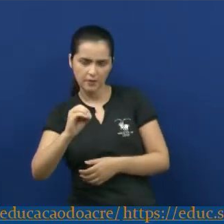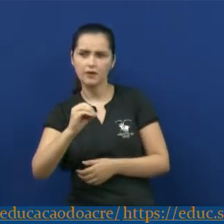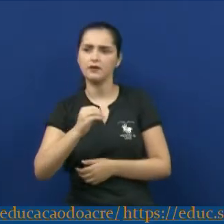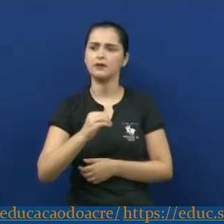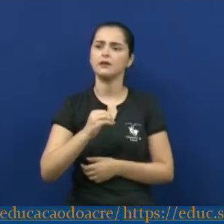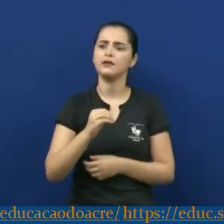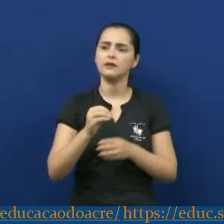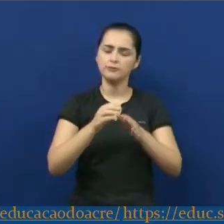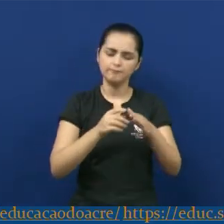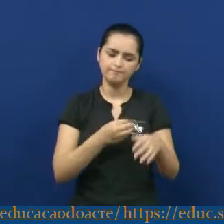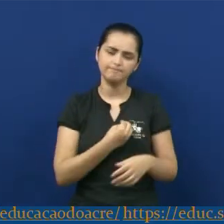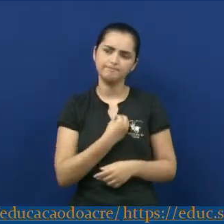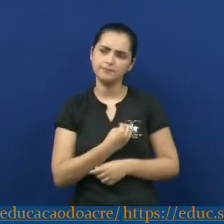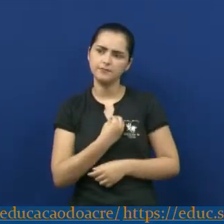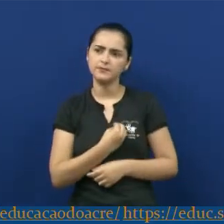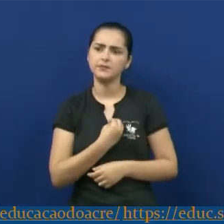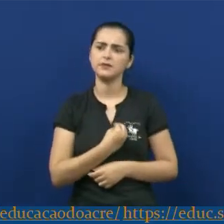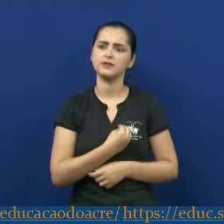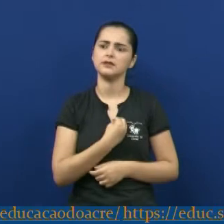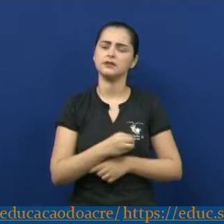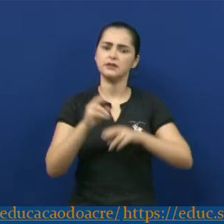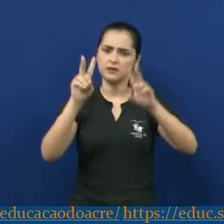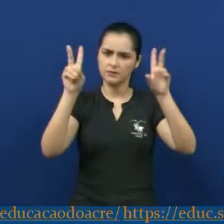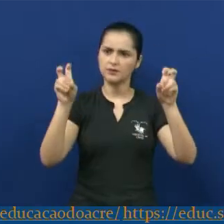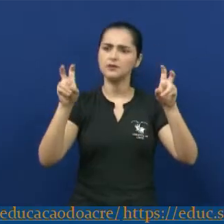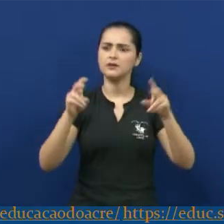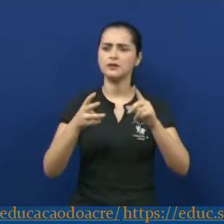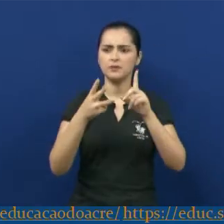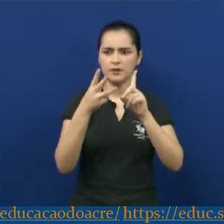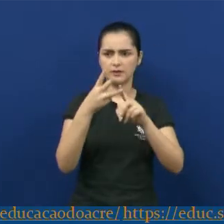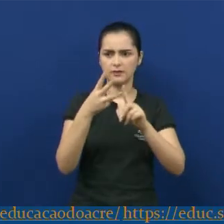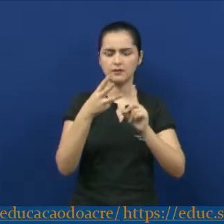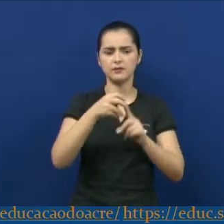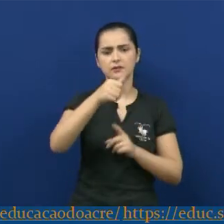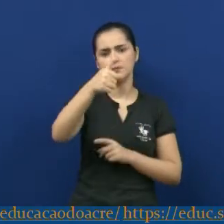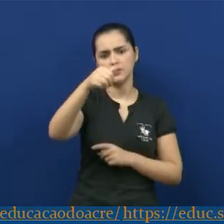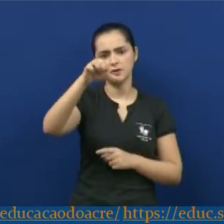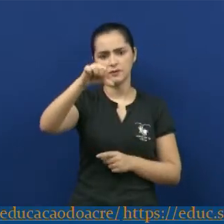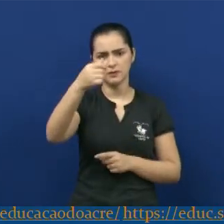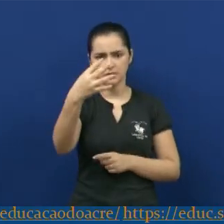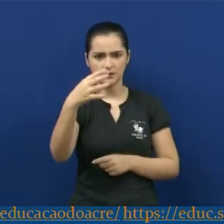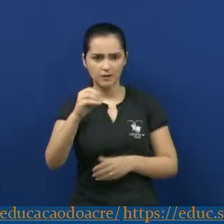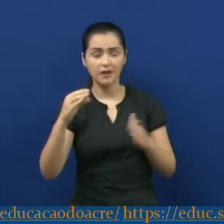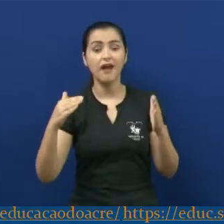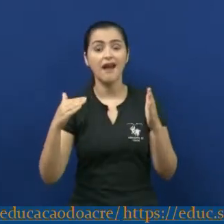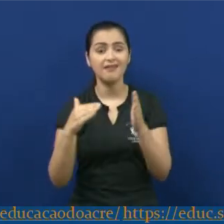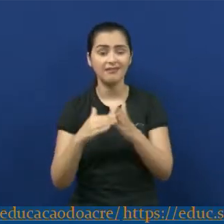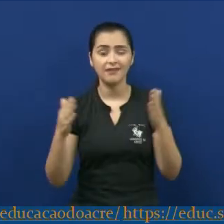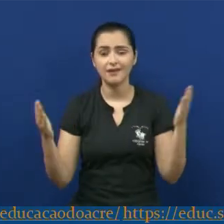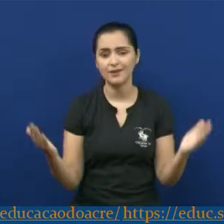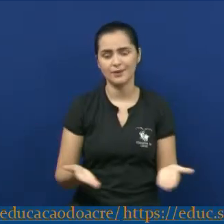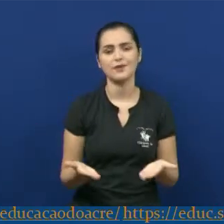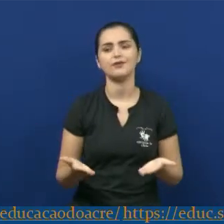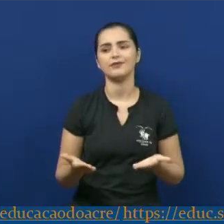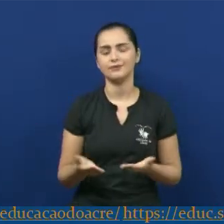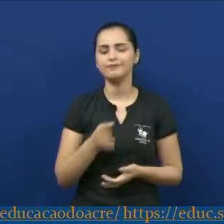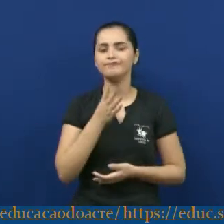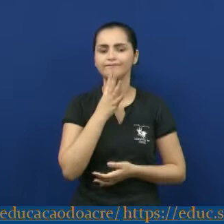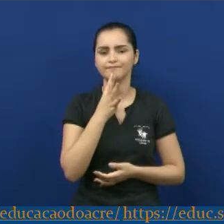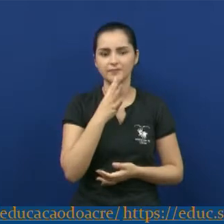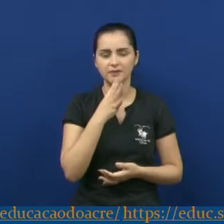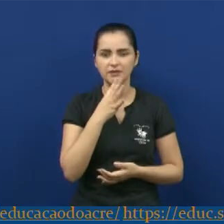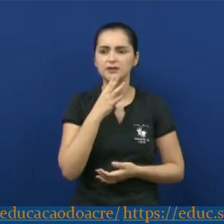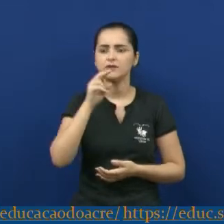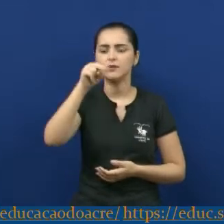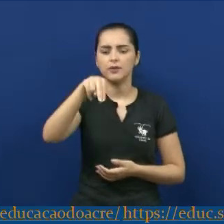presencismo. E a terceira fase, de 1940 até os dias atuais, conhecida